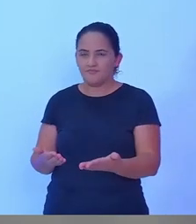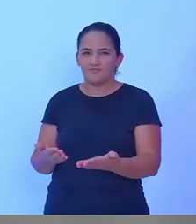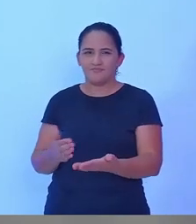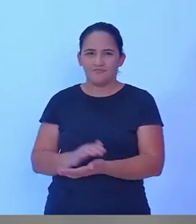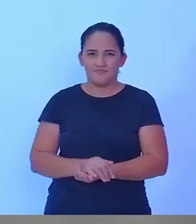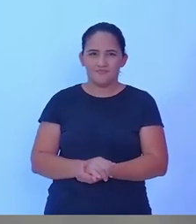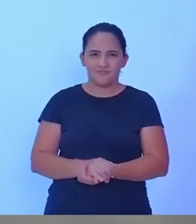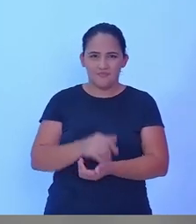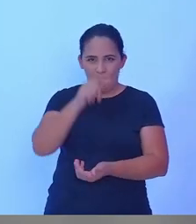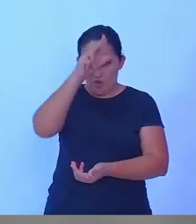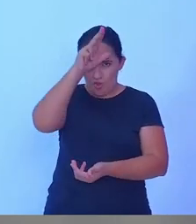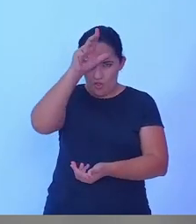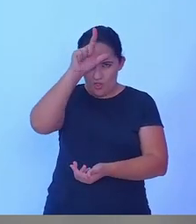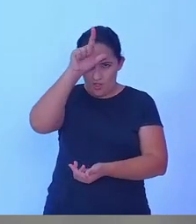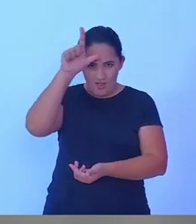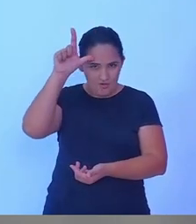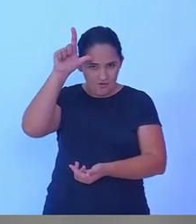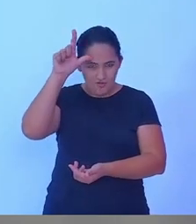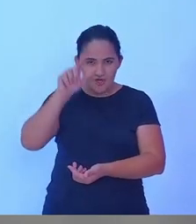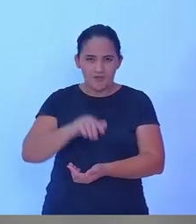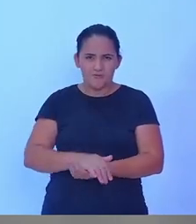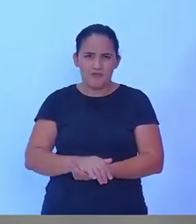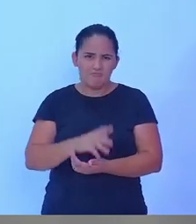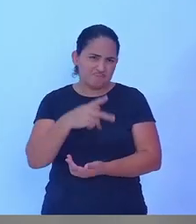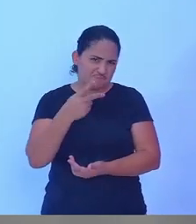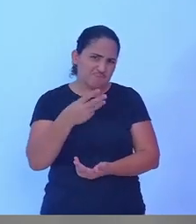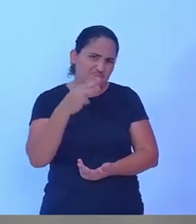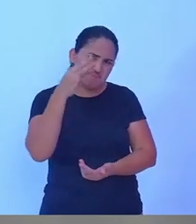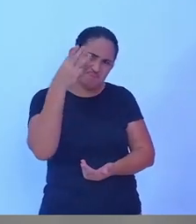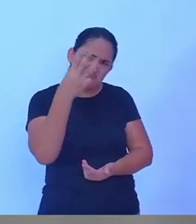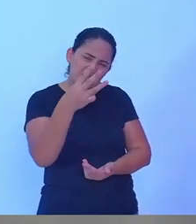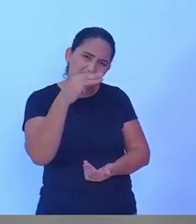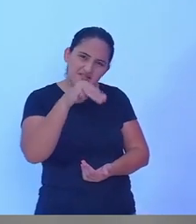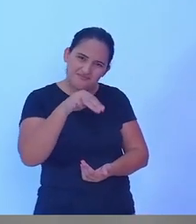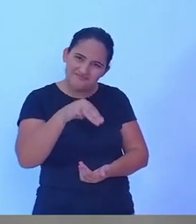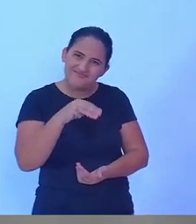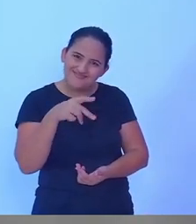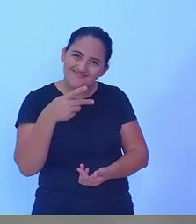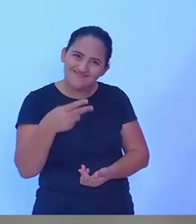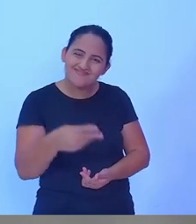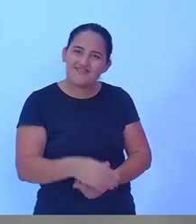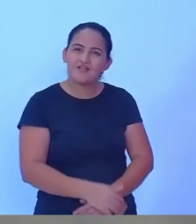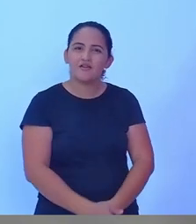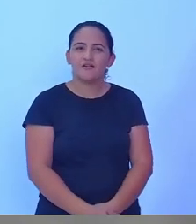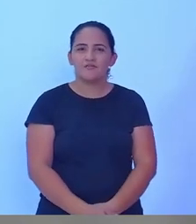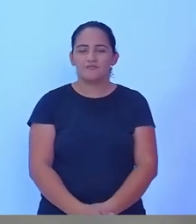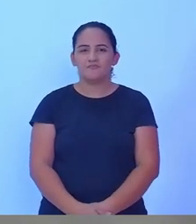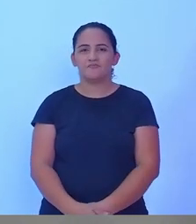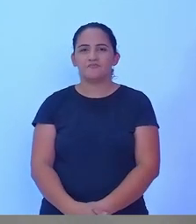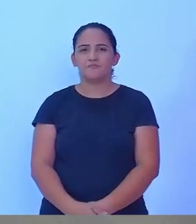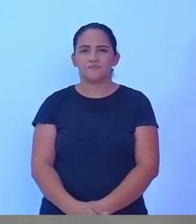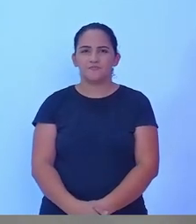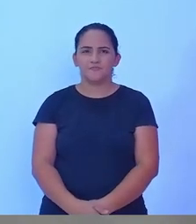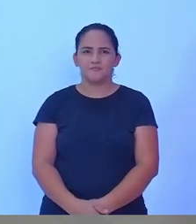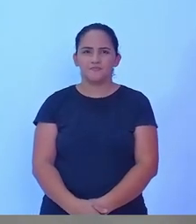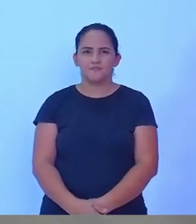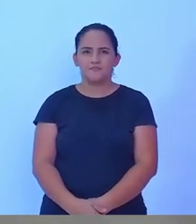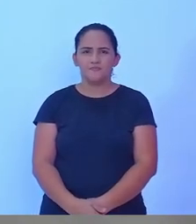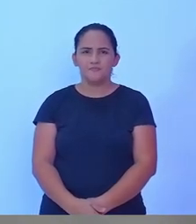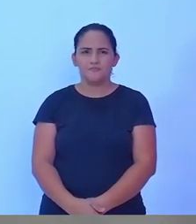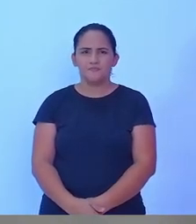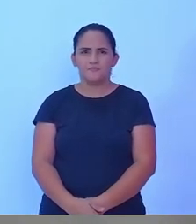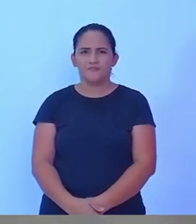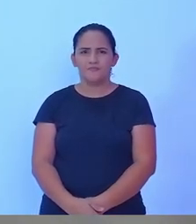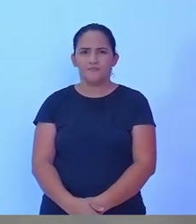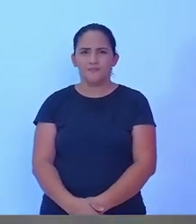Lucindo Sotelli para também 3 minutos tem para fazer suas considerações finais tem 3 minutos